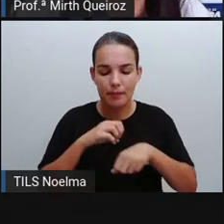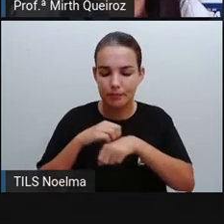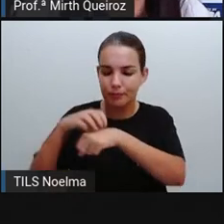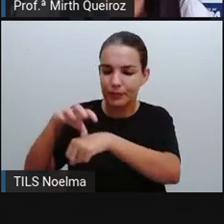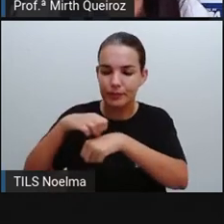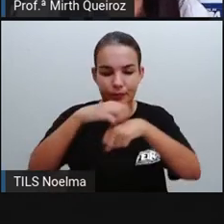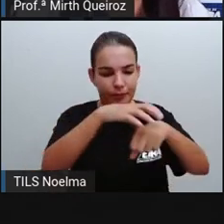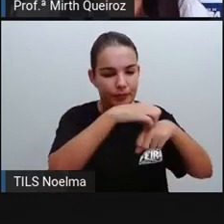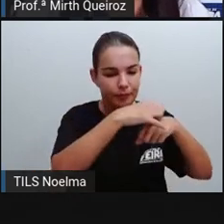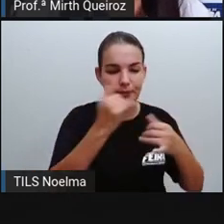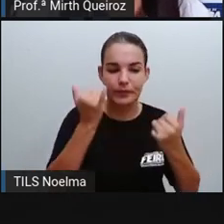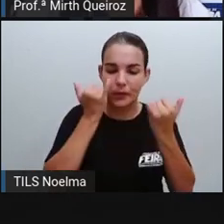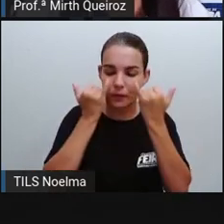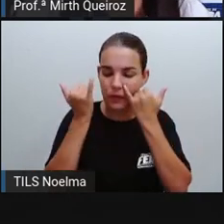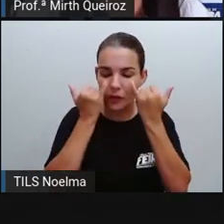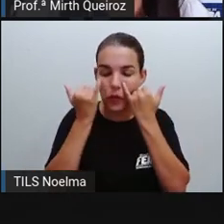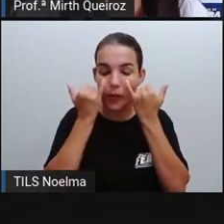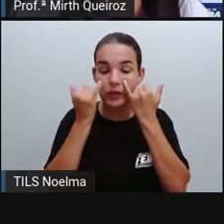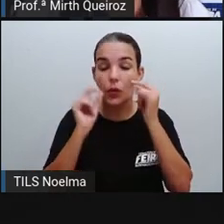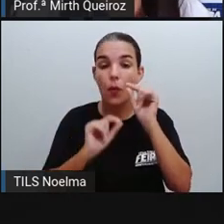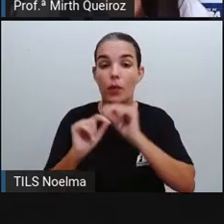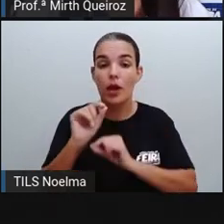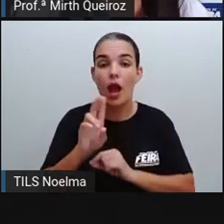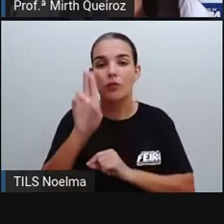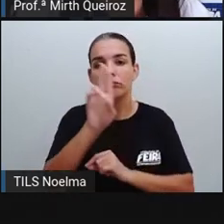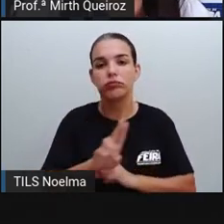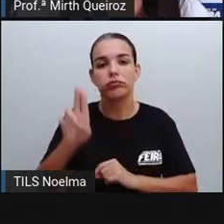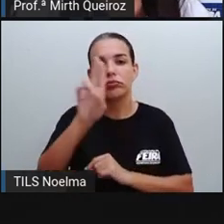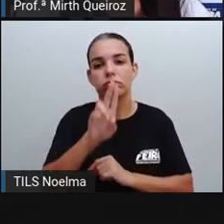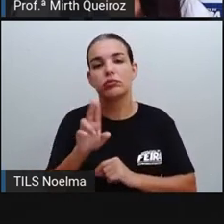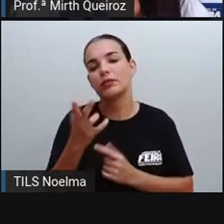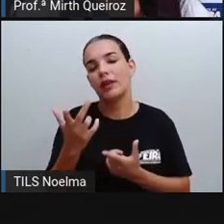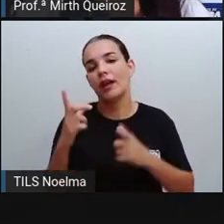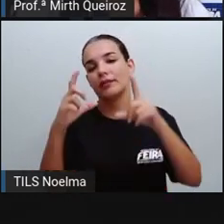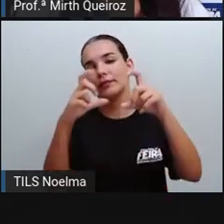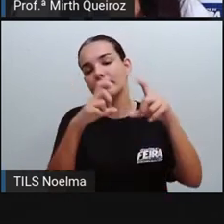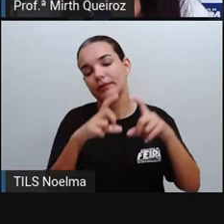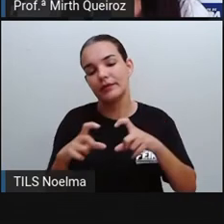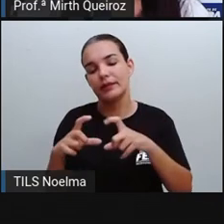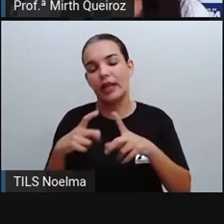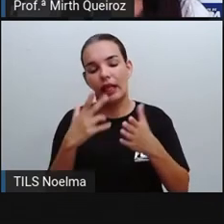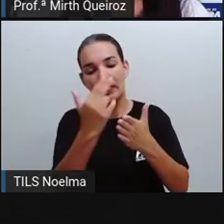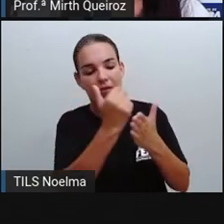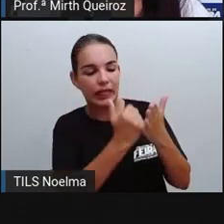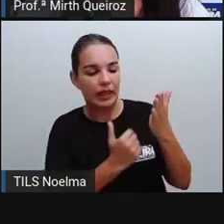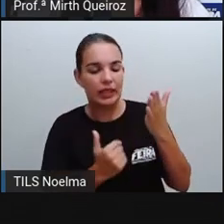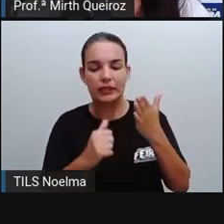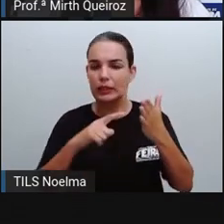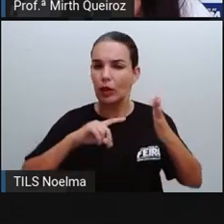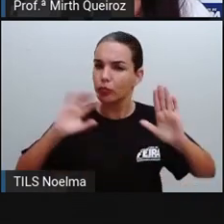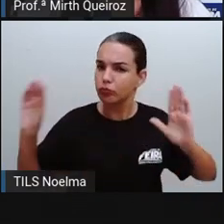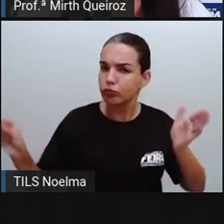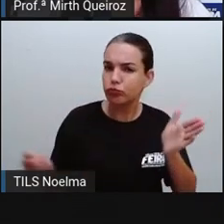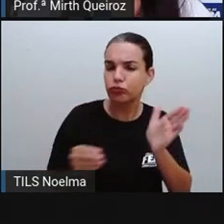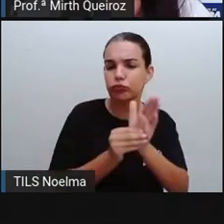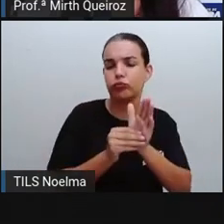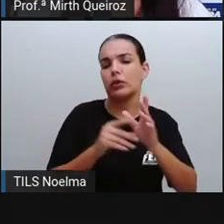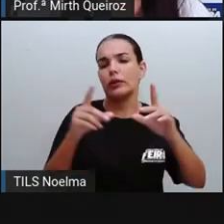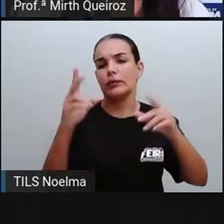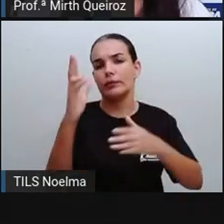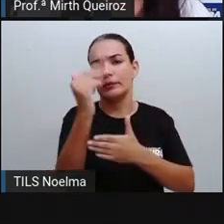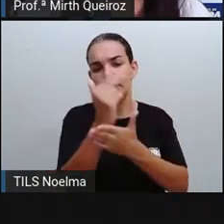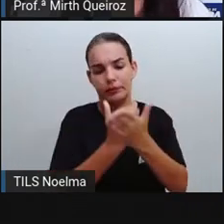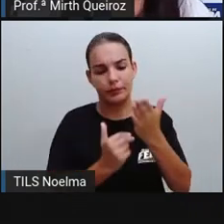informações através do uso de imagens, desenhos e mais elementos visuais, gráficos aí presentes